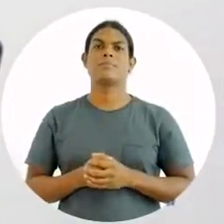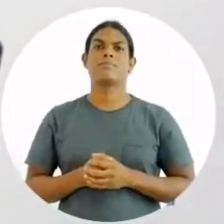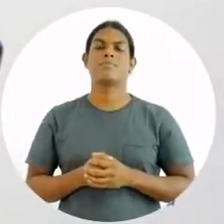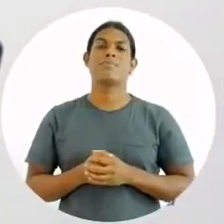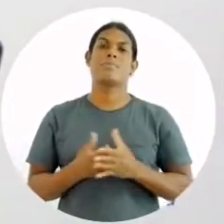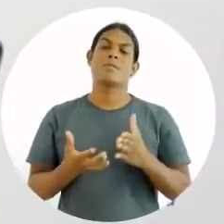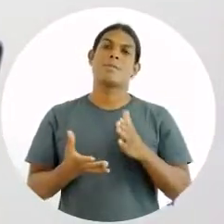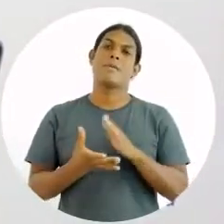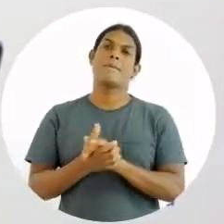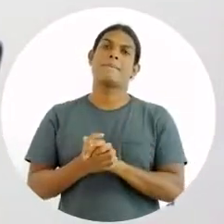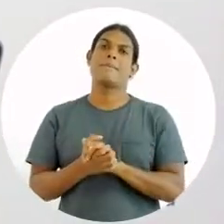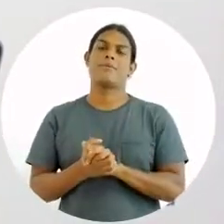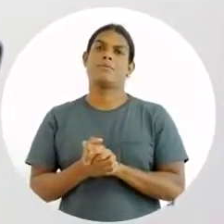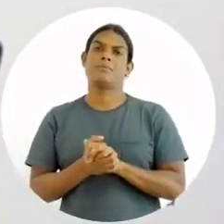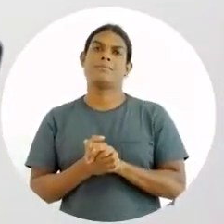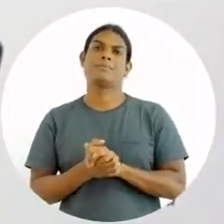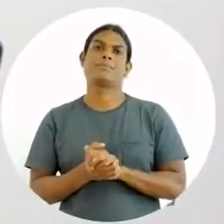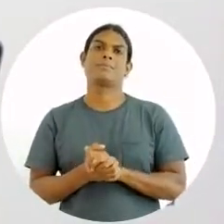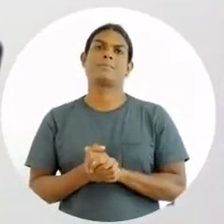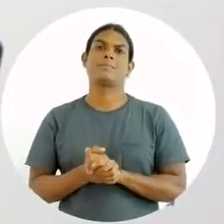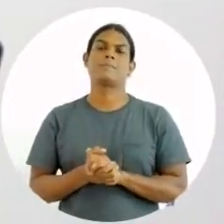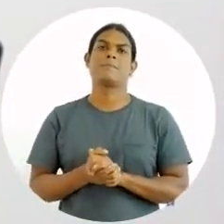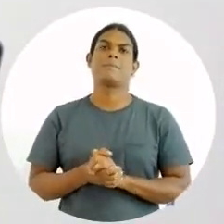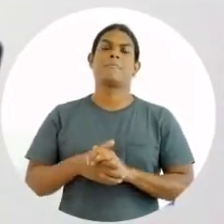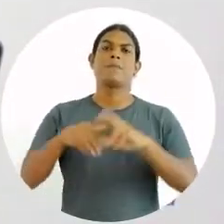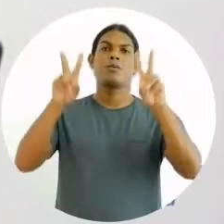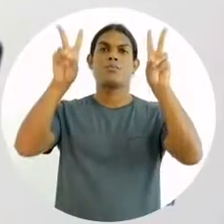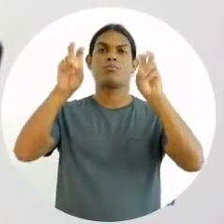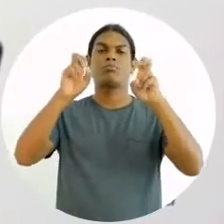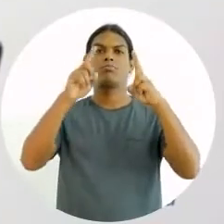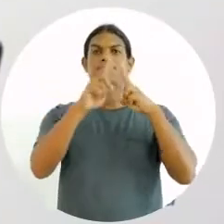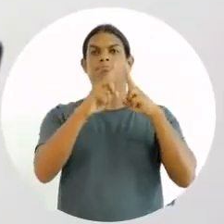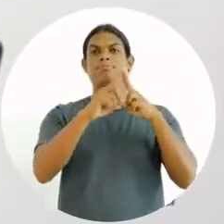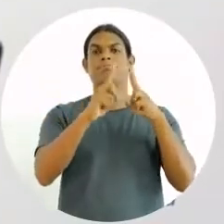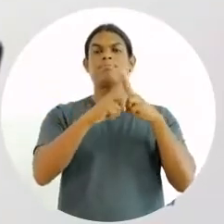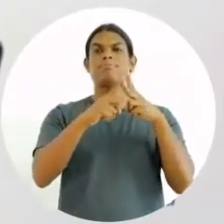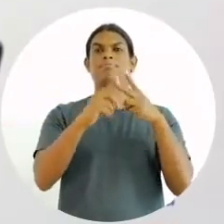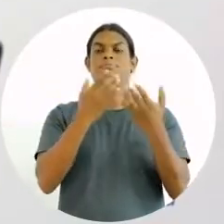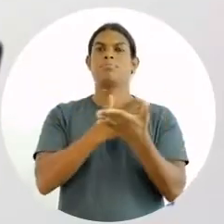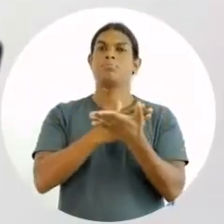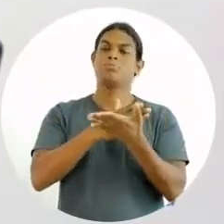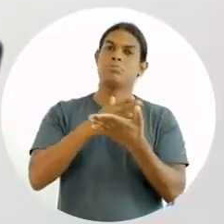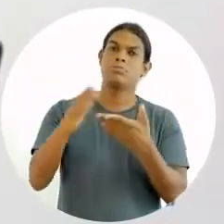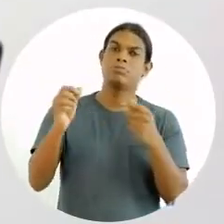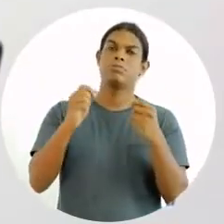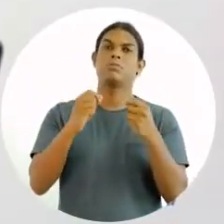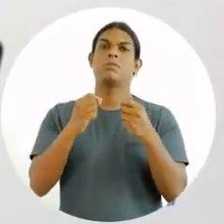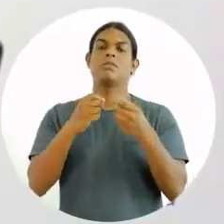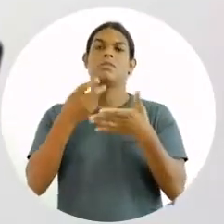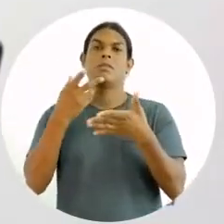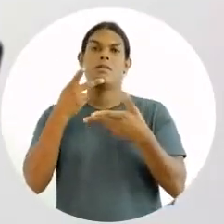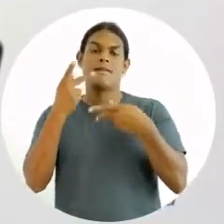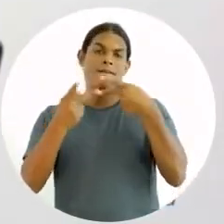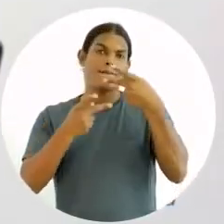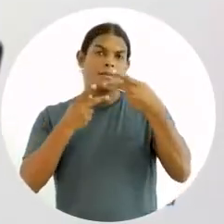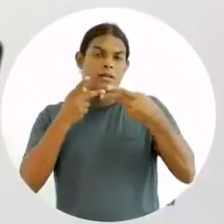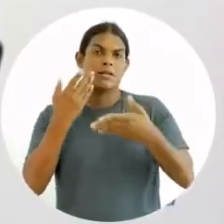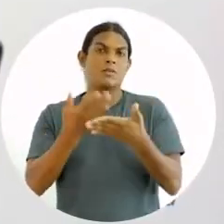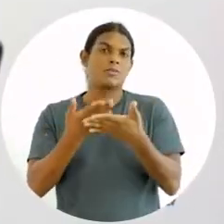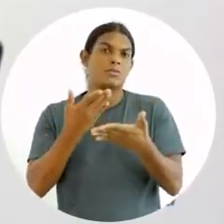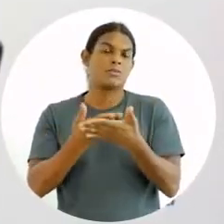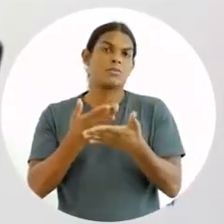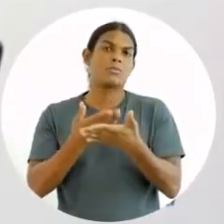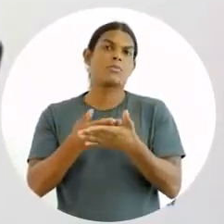Bom, como segundo tópico, nós começamos a falar sobre os estilos de administração de recursos humanos.